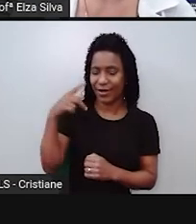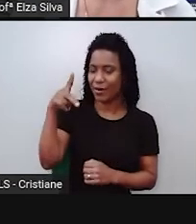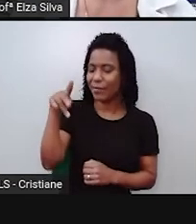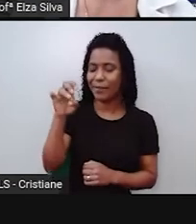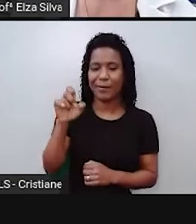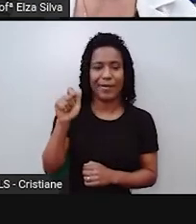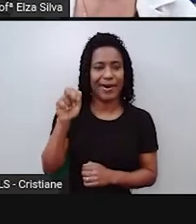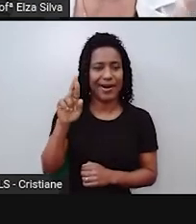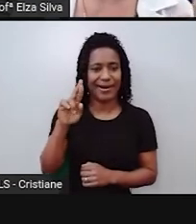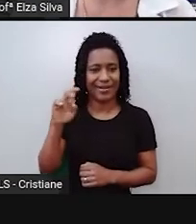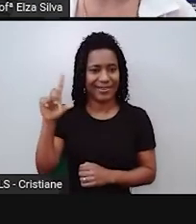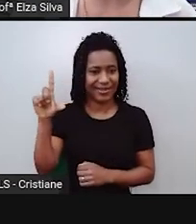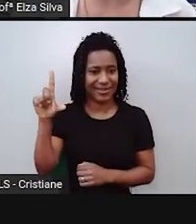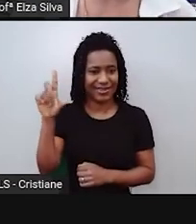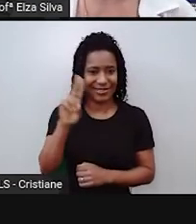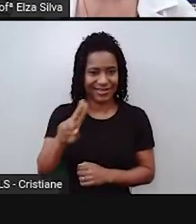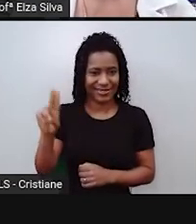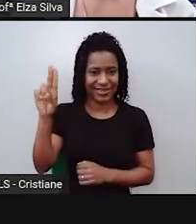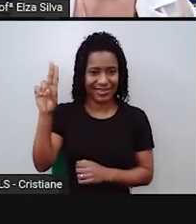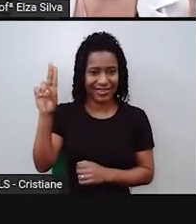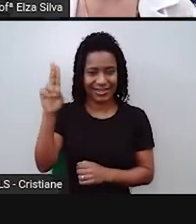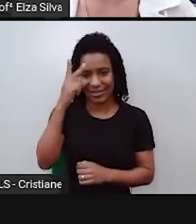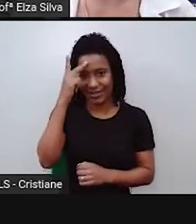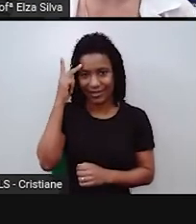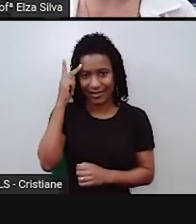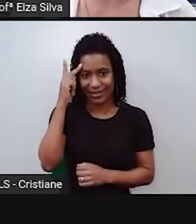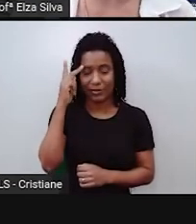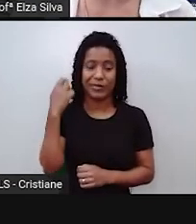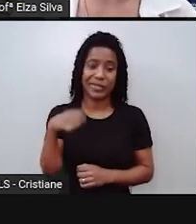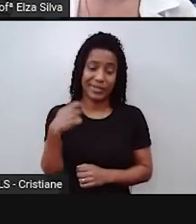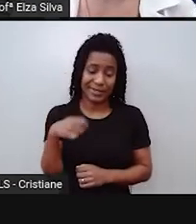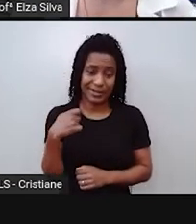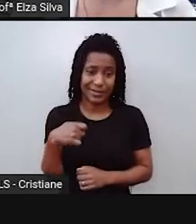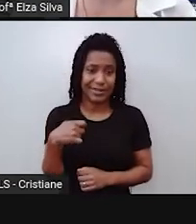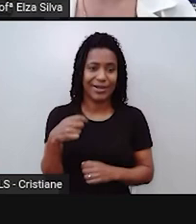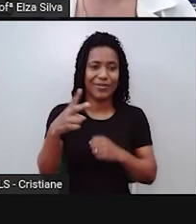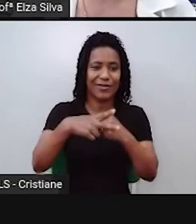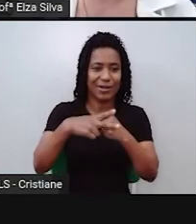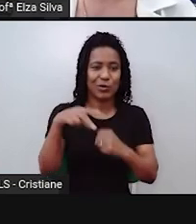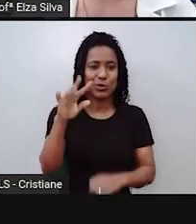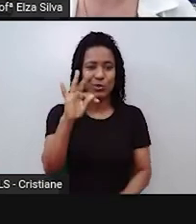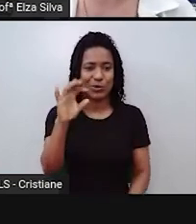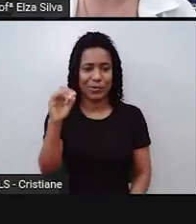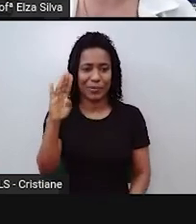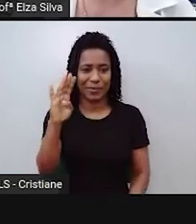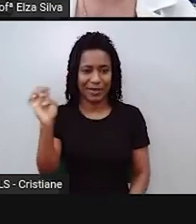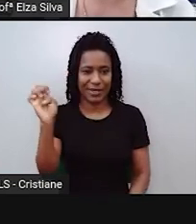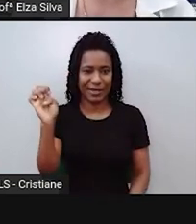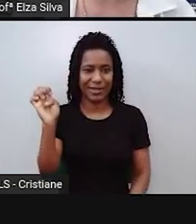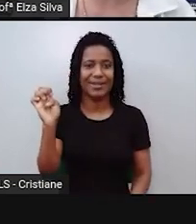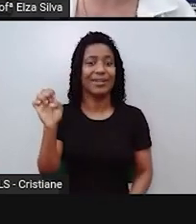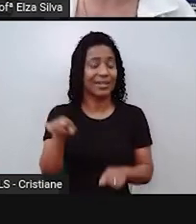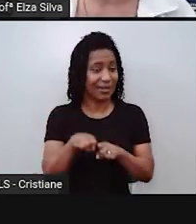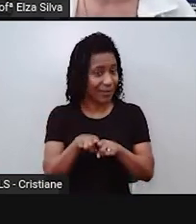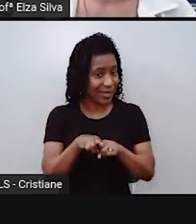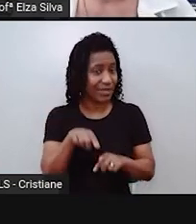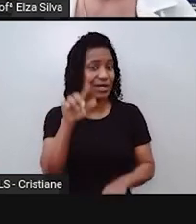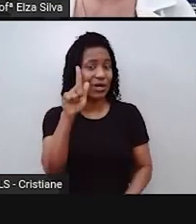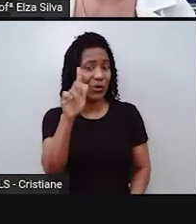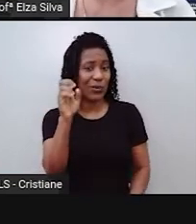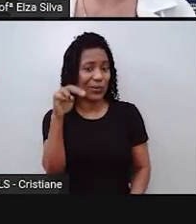E aqui a gente precisa do verbo to be e do going to, porque o verbo principal é marry, casar-se.